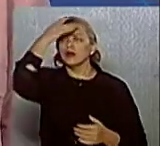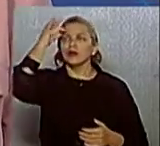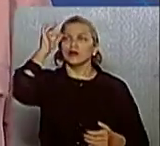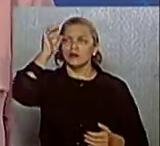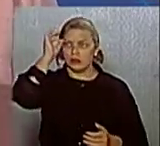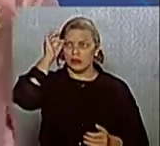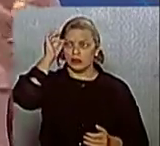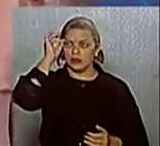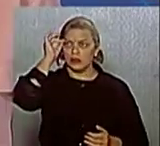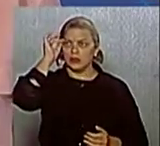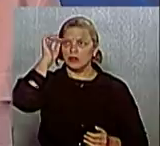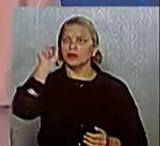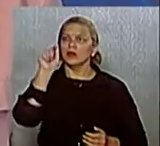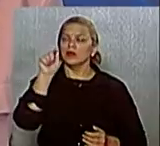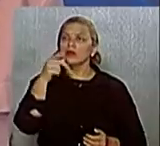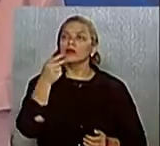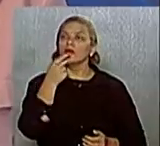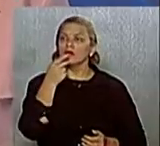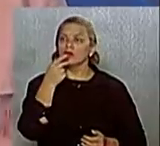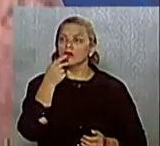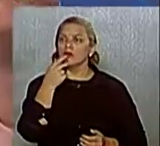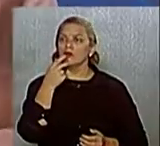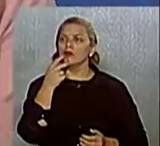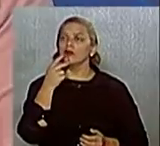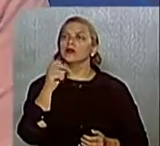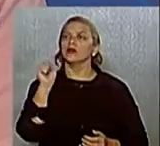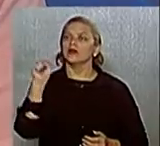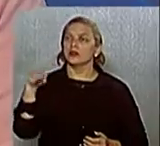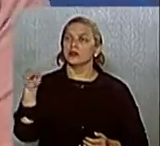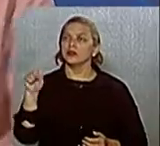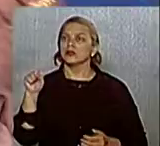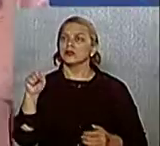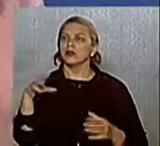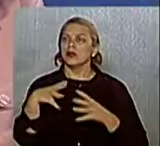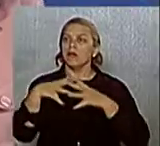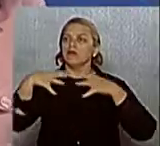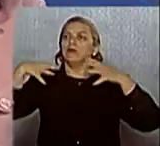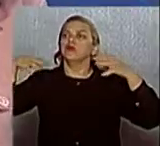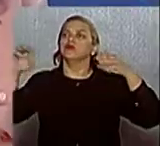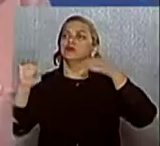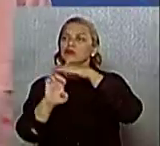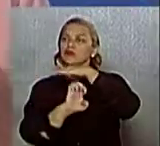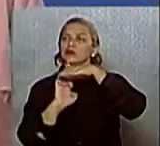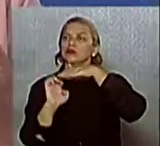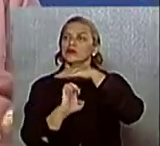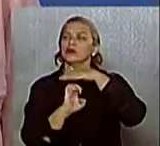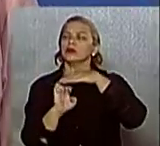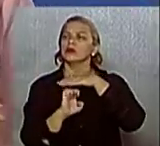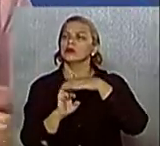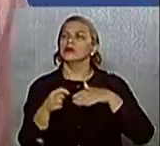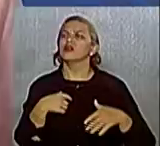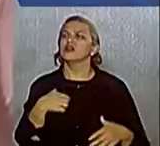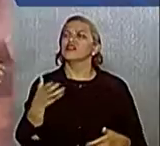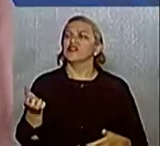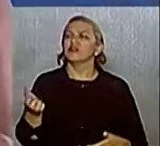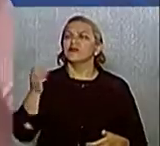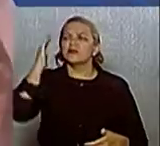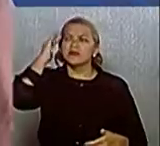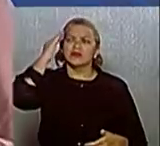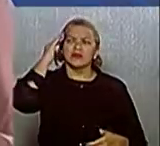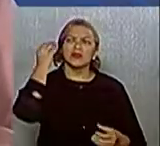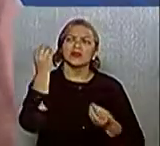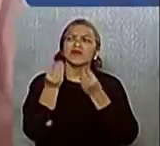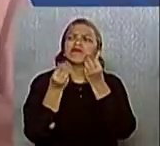prefeitura é uma grande empresa. E que você é um administrador e a prefeitura é uma grande empresa. Eu queria saber como é é essa